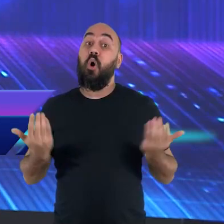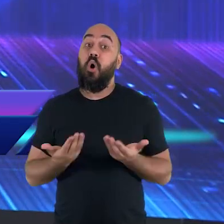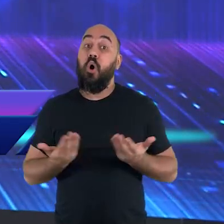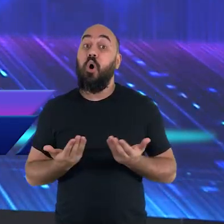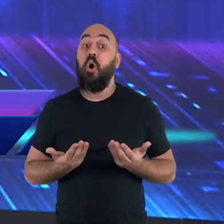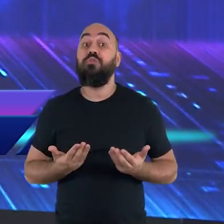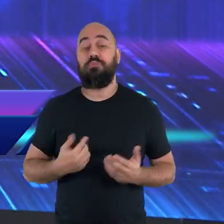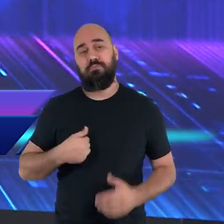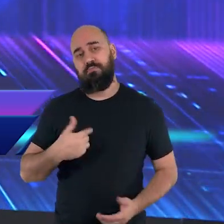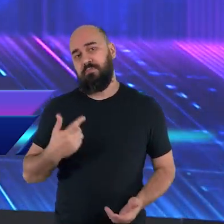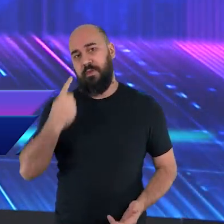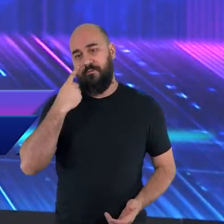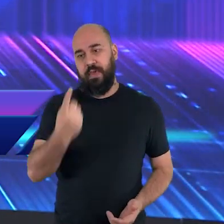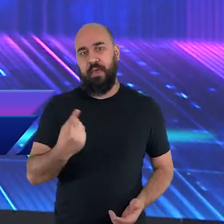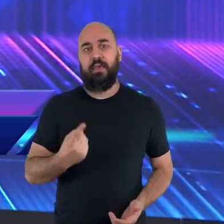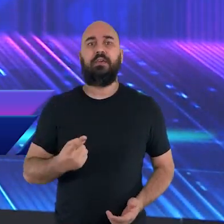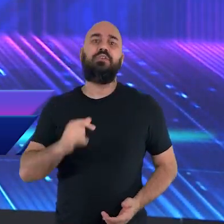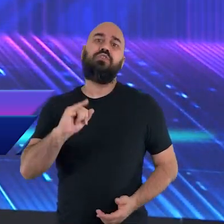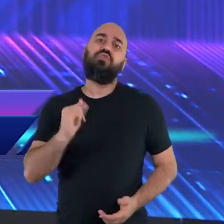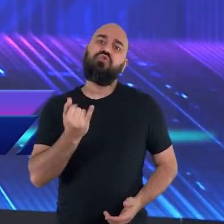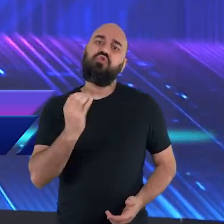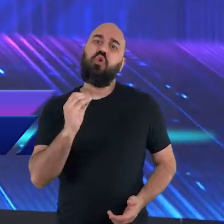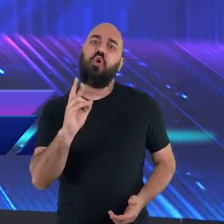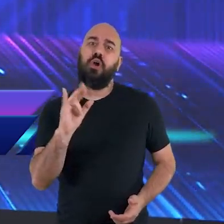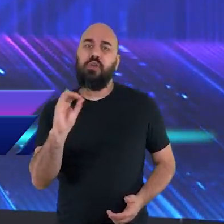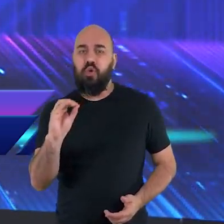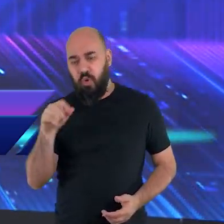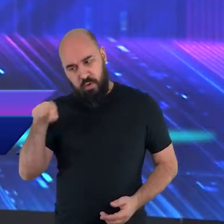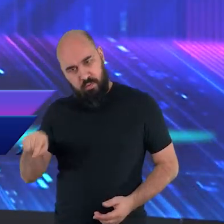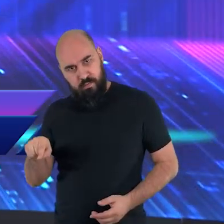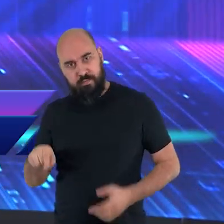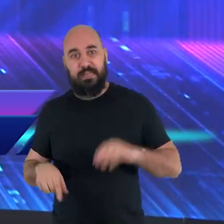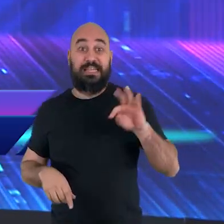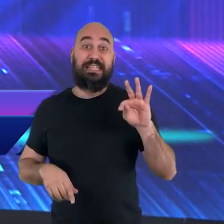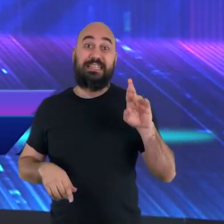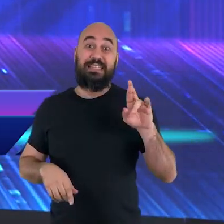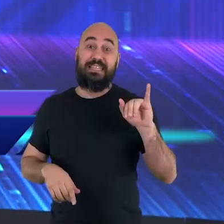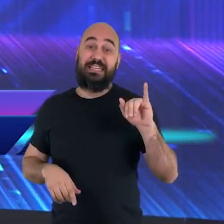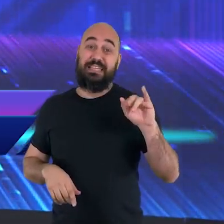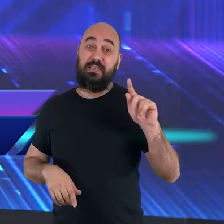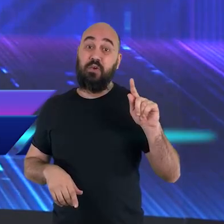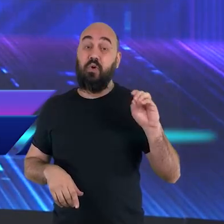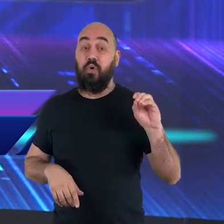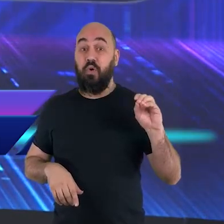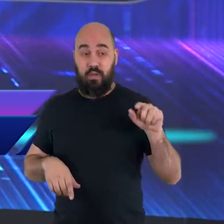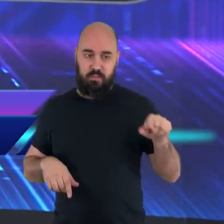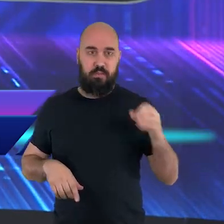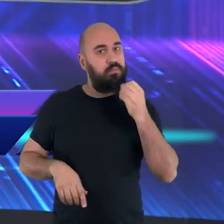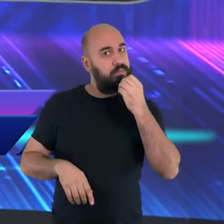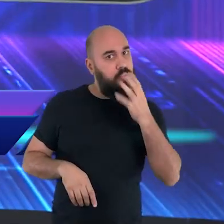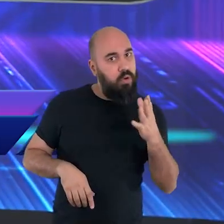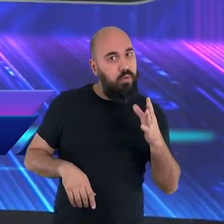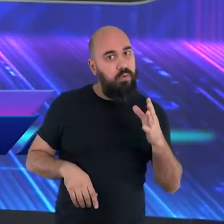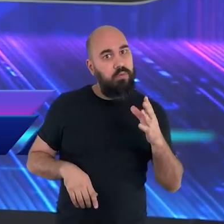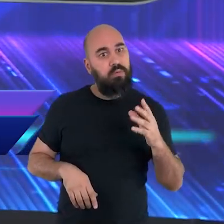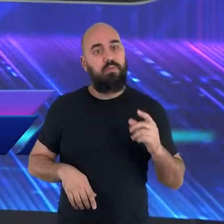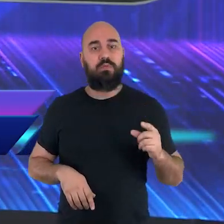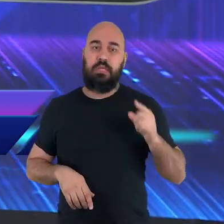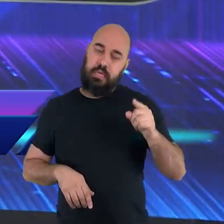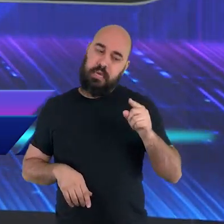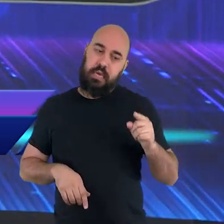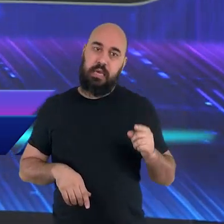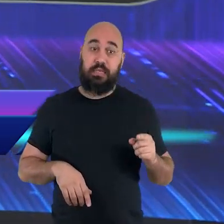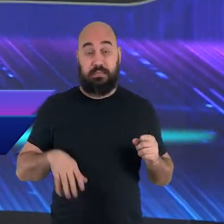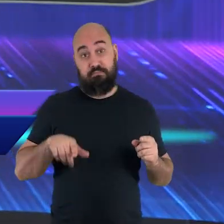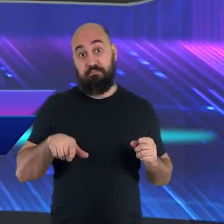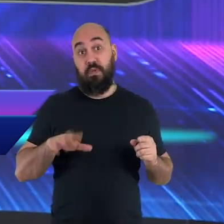joio. Agora, no reino de Deus, trigo pode se transformar em joio, se abandonar o Senhor. E joio pode se